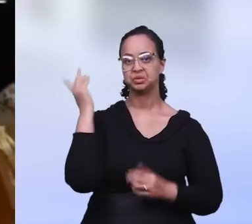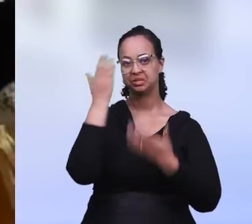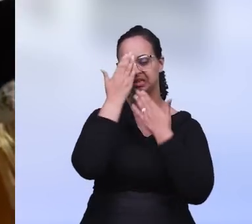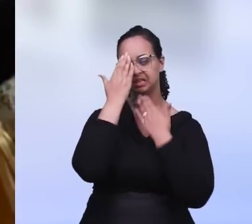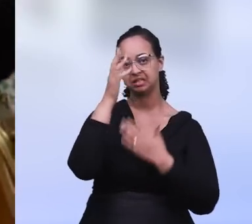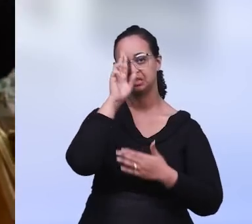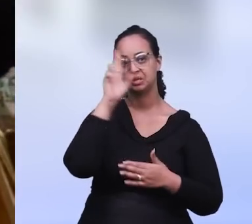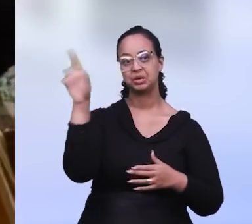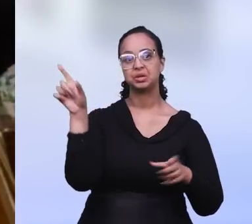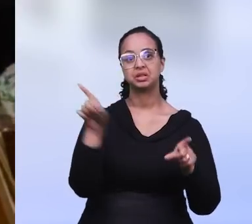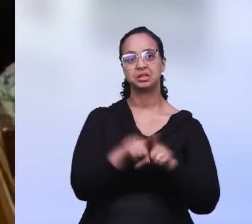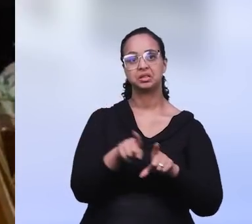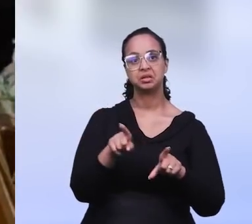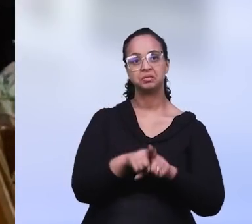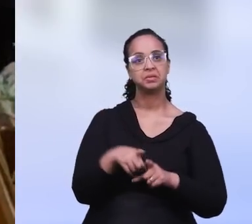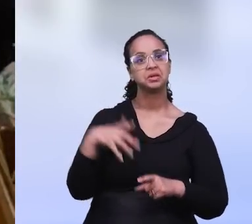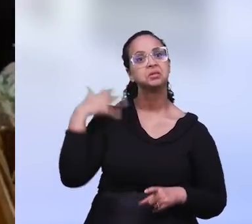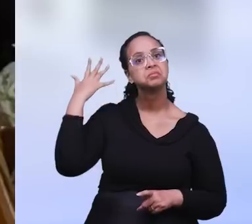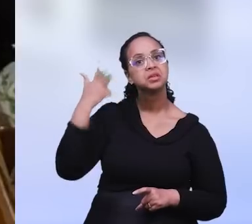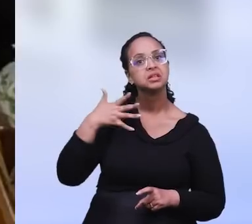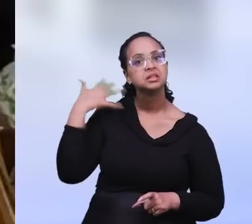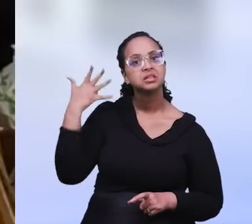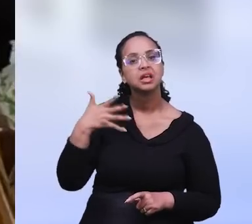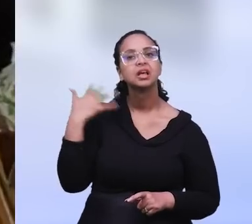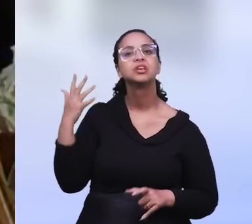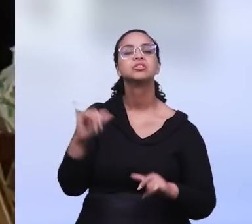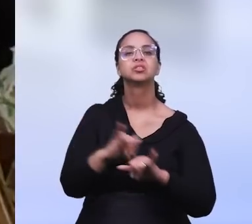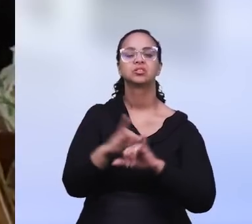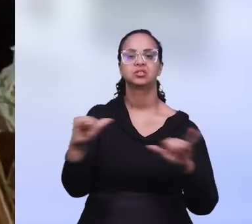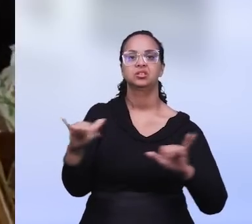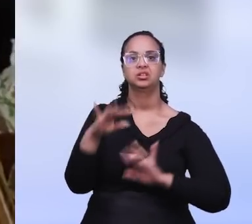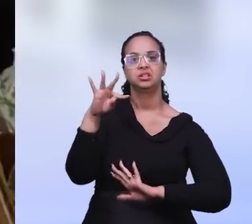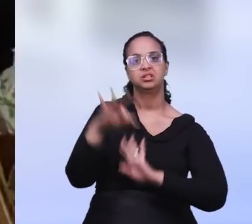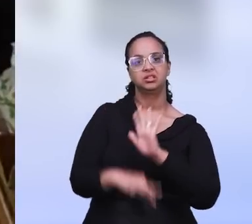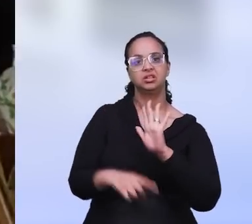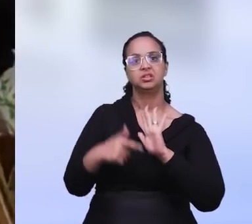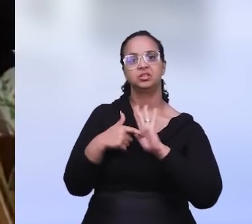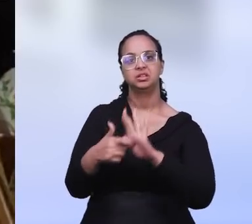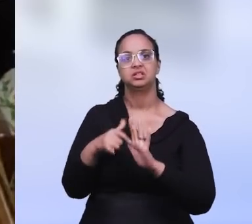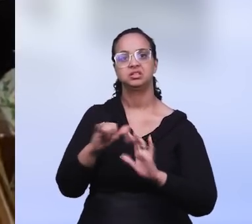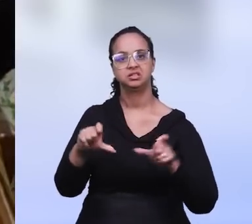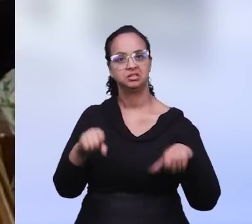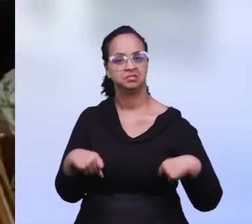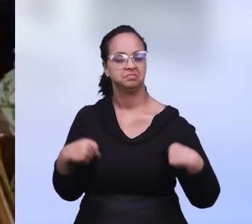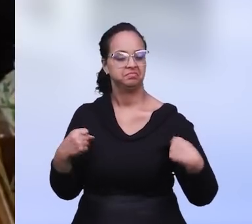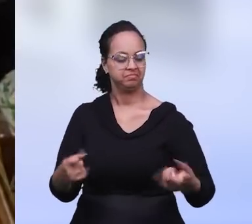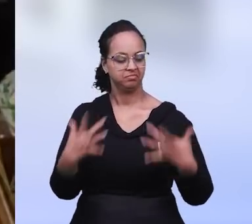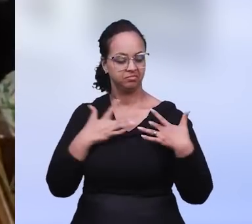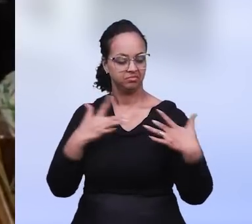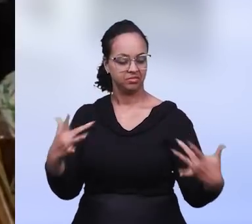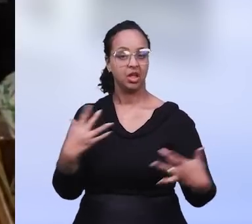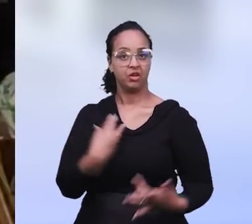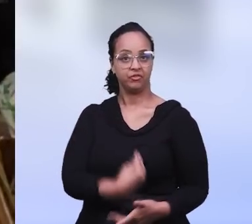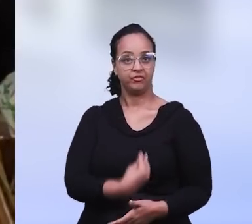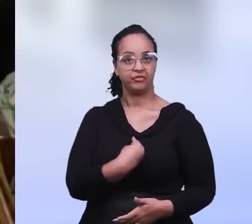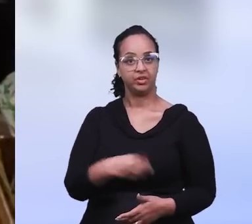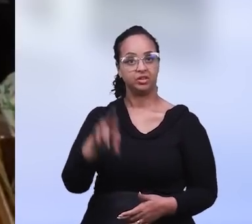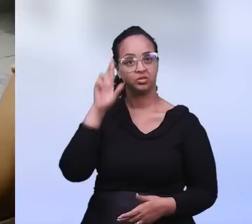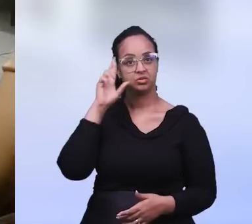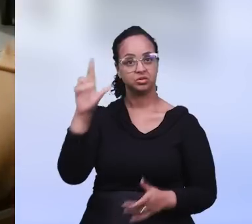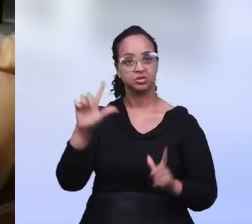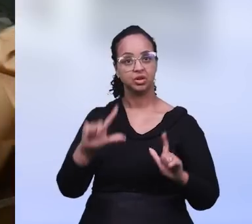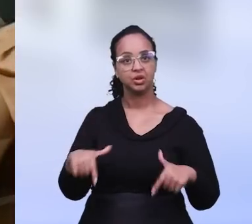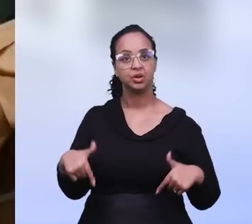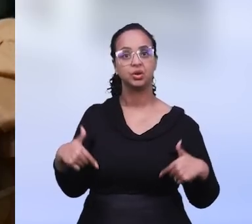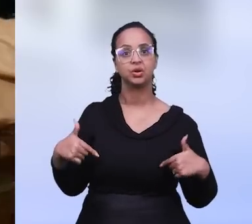ao Senhor por essa vitória e a mensagem não podia ser diferente. O texto reforçou que quando dedicamos nossa vida ao Senhor,